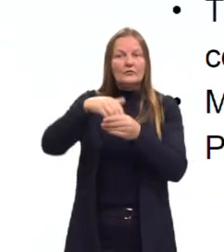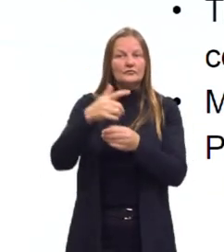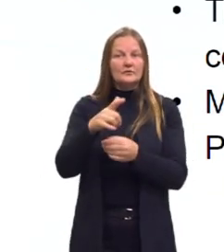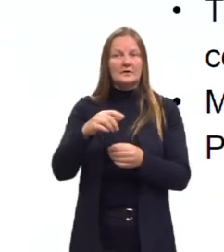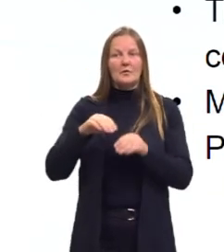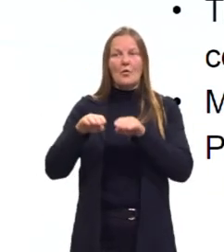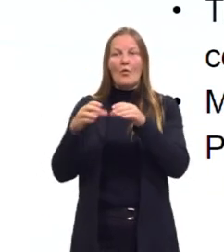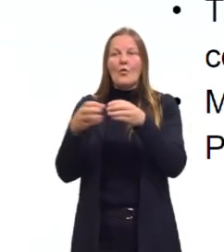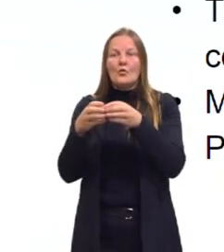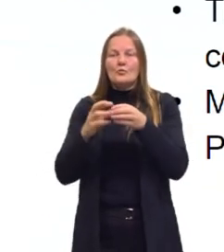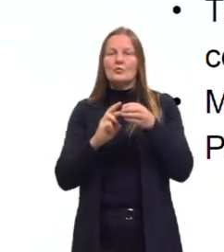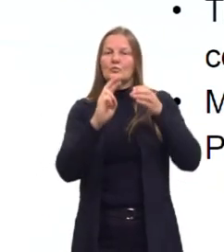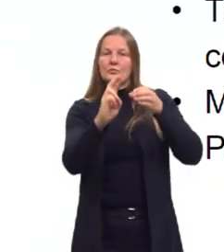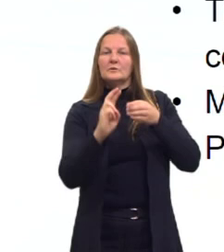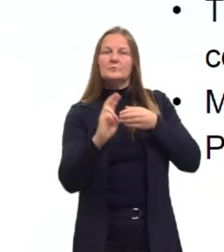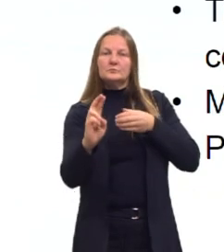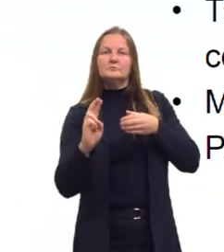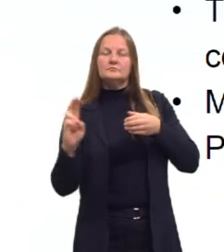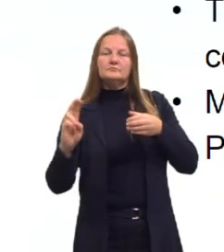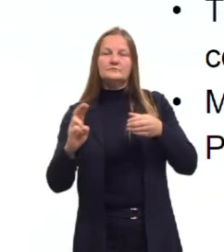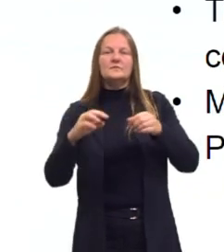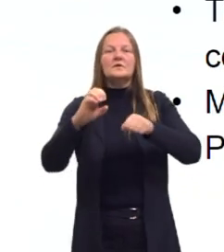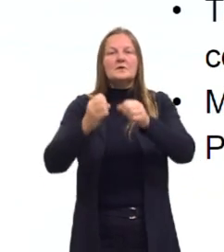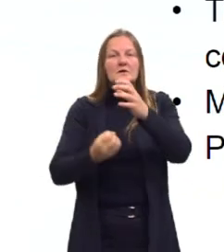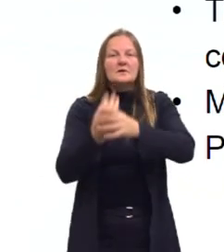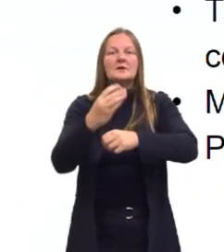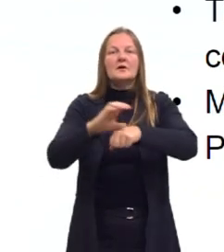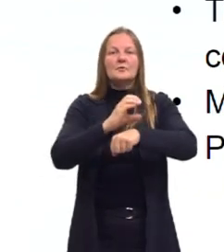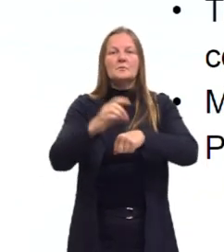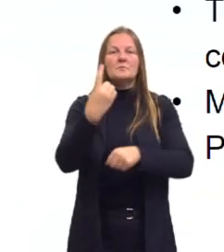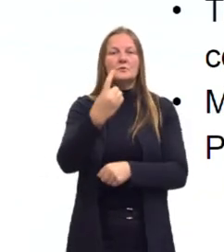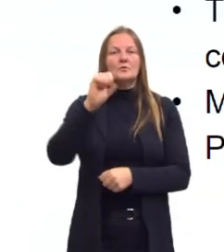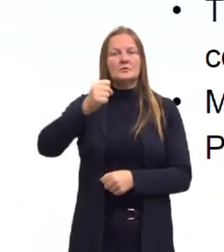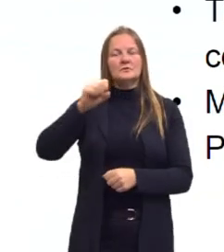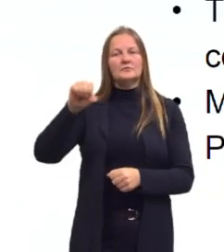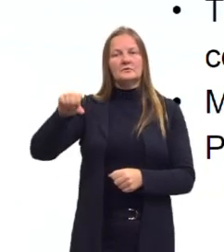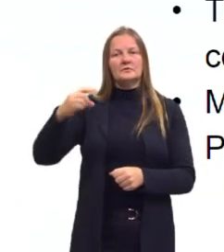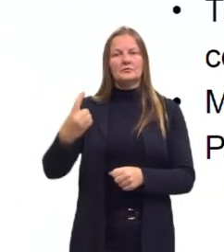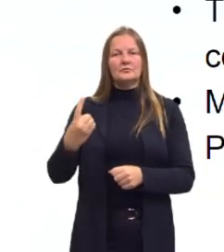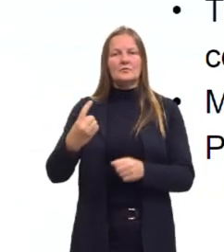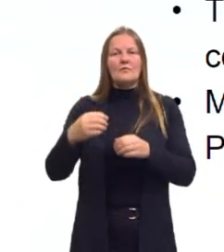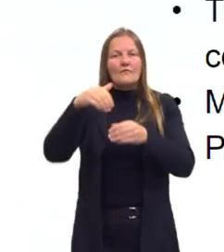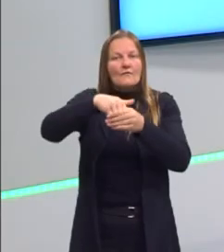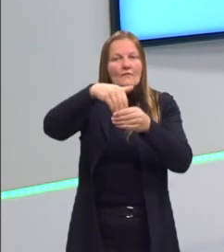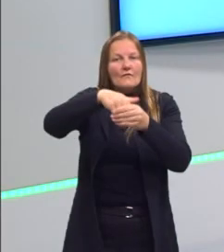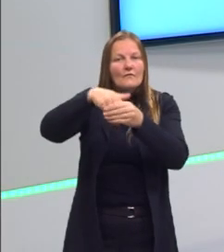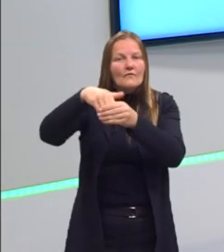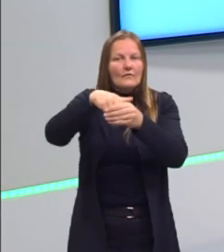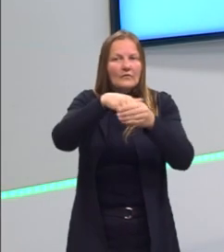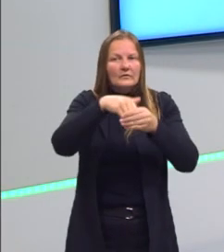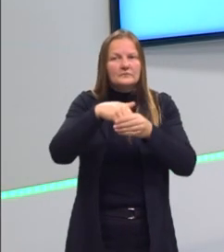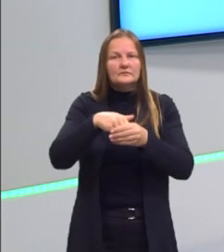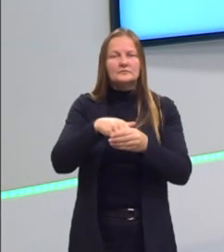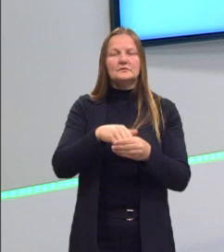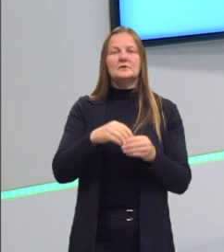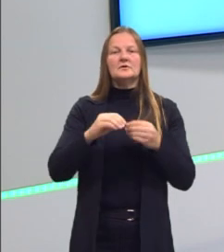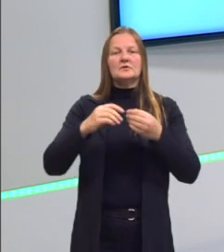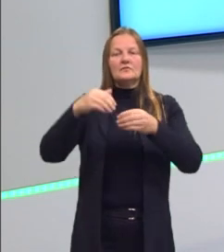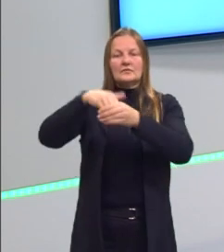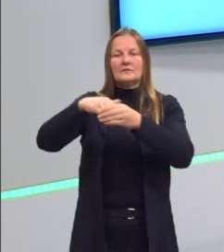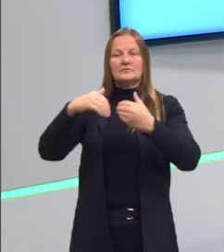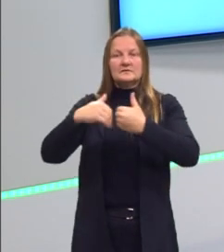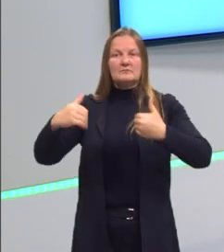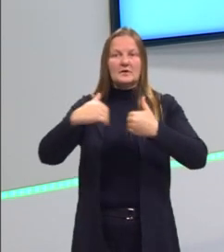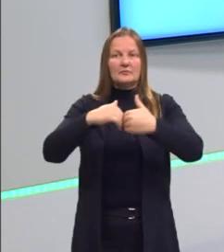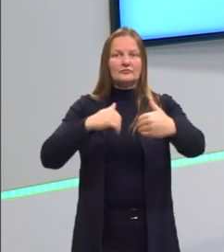Então, os políticos que fizeram essa Constituição de 1891 vão votar. Eles votavam separadamente